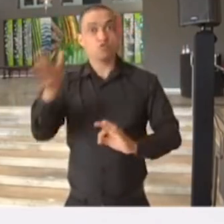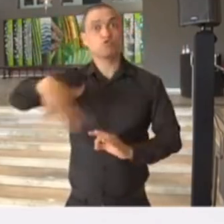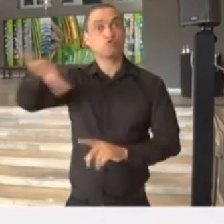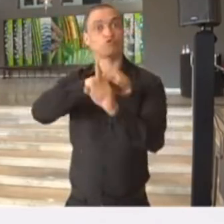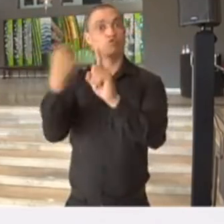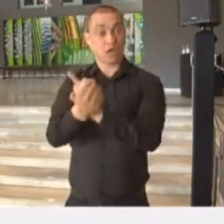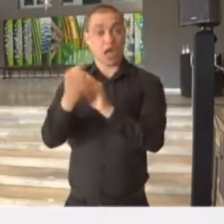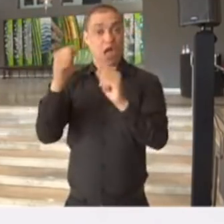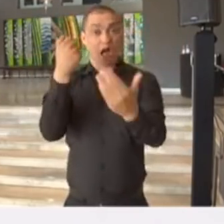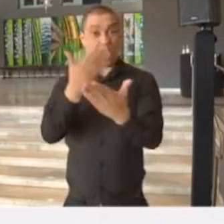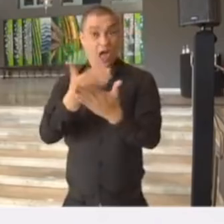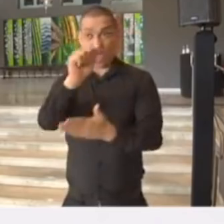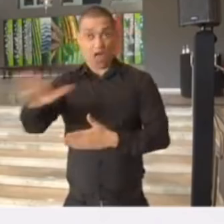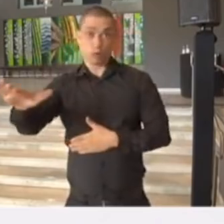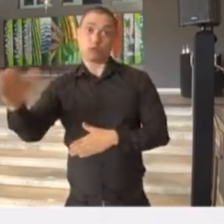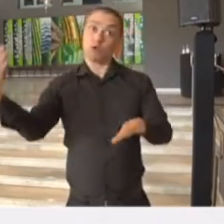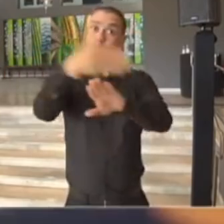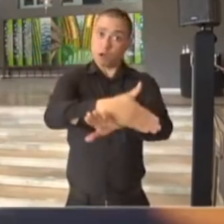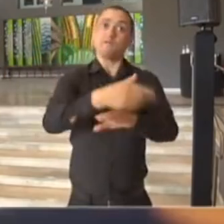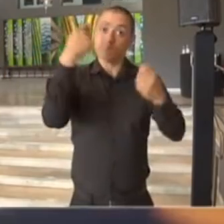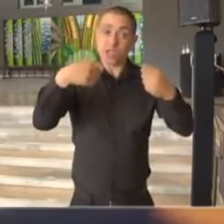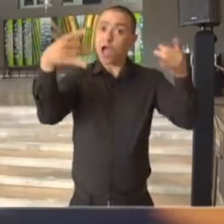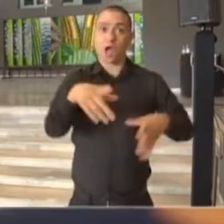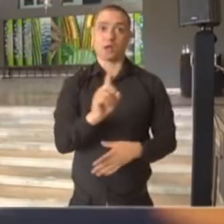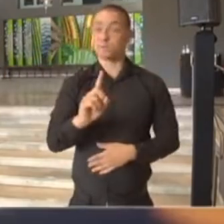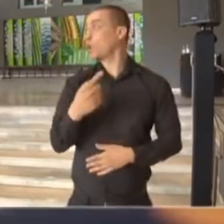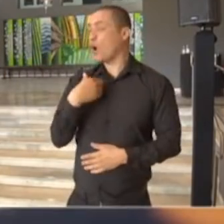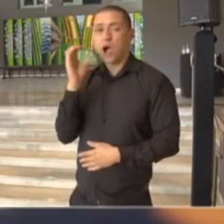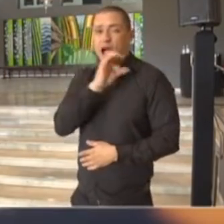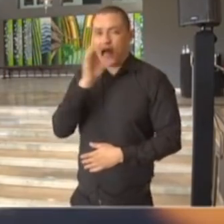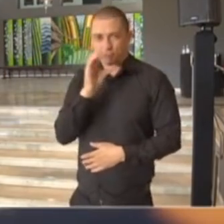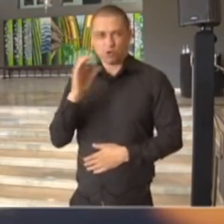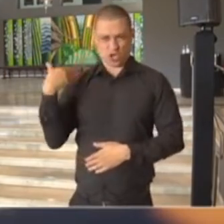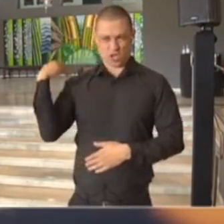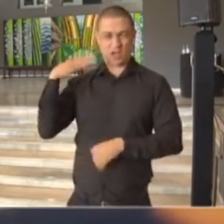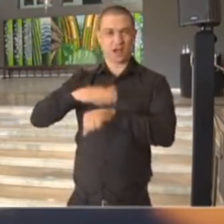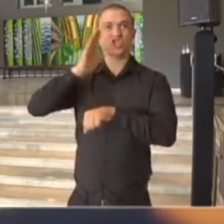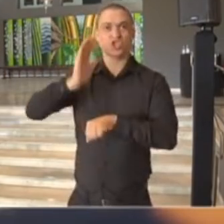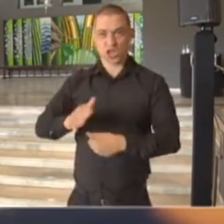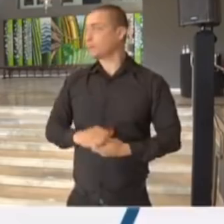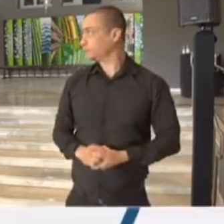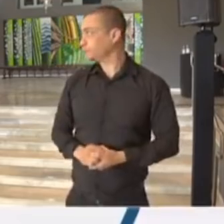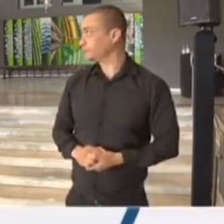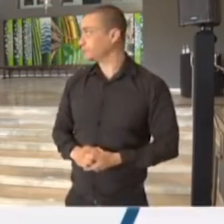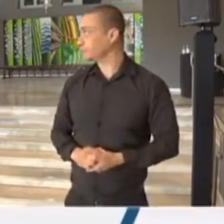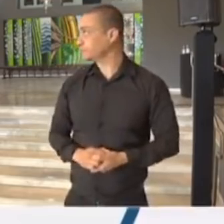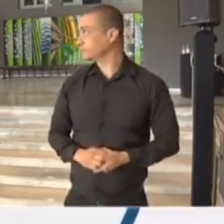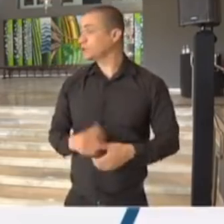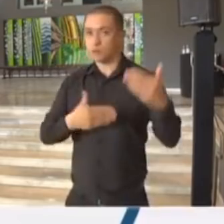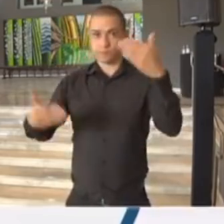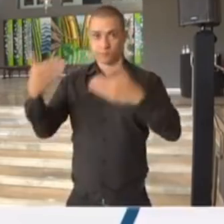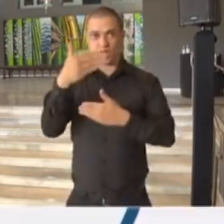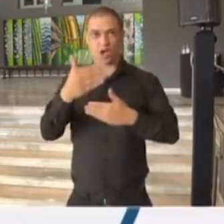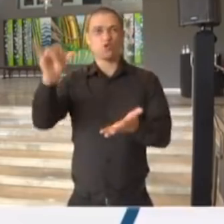que os alunos não abandonem. Pode passar? Falando rapidamente do que já foi feito, nós tivemos, pode passar, o